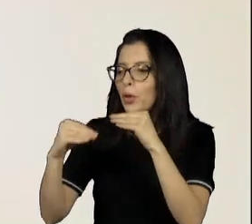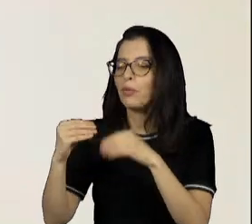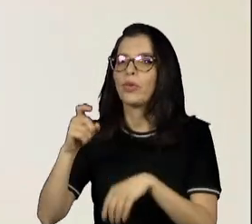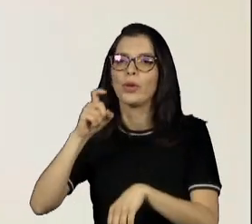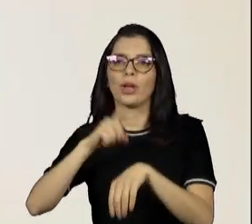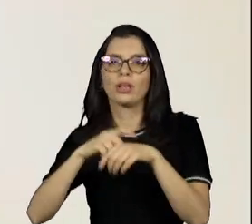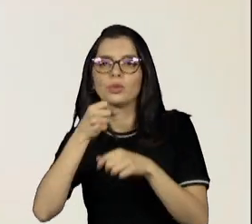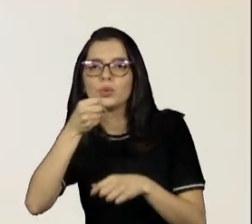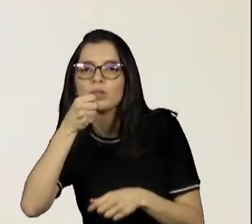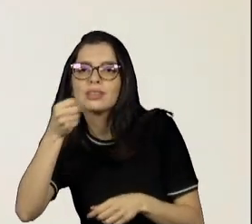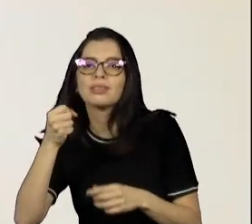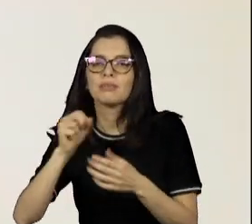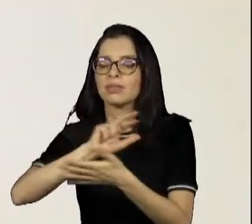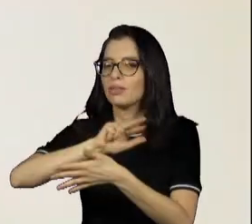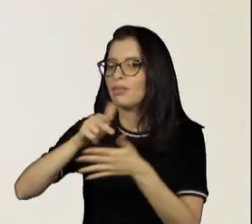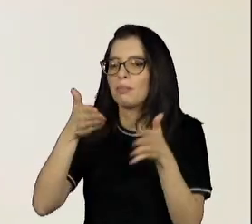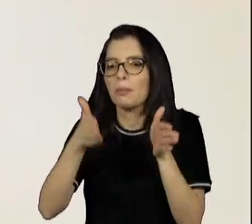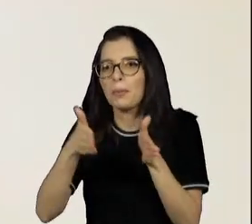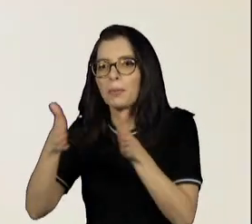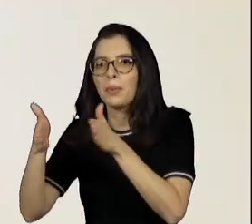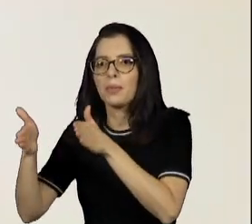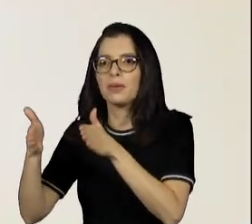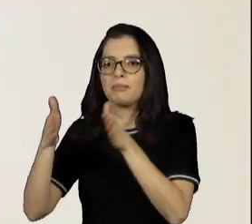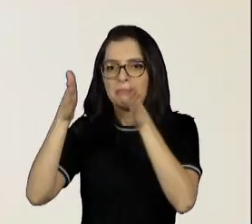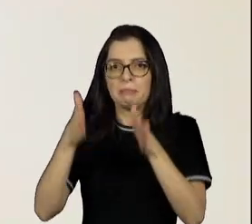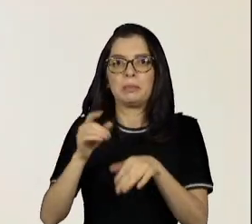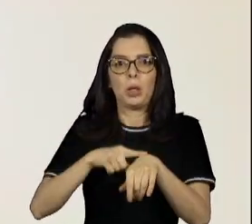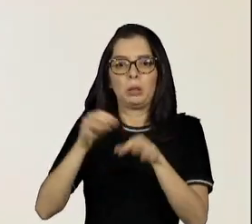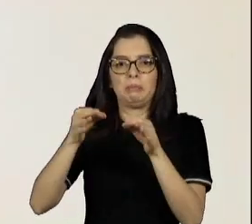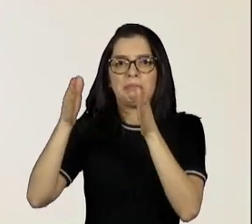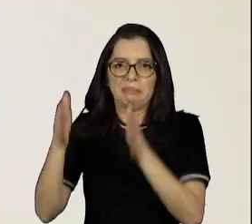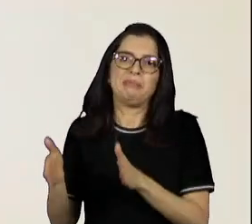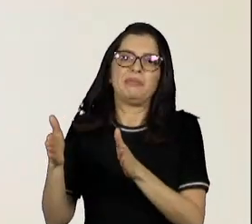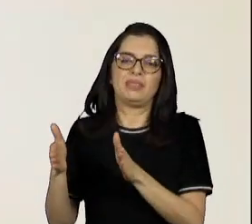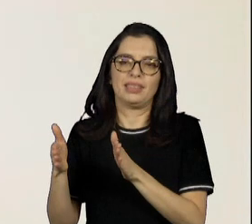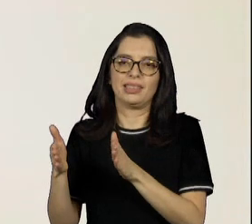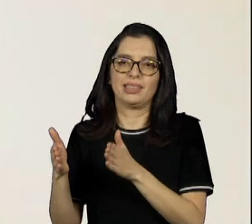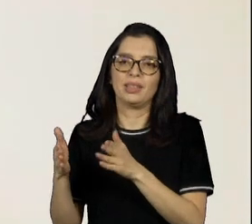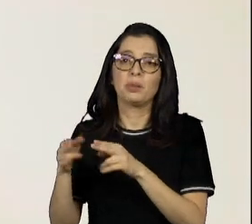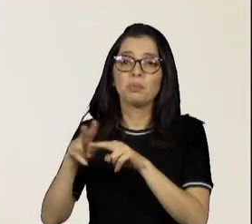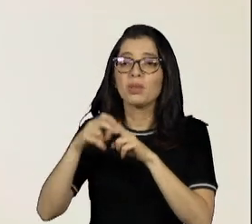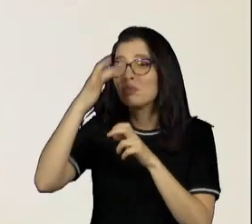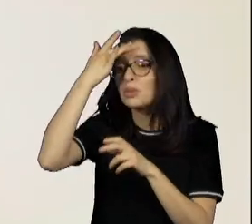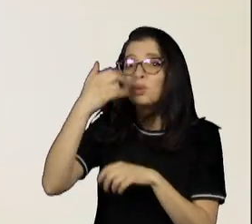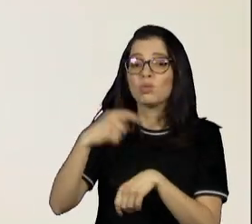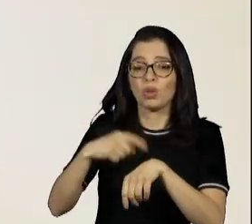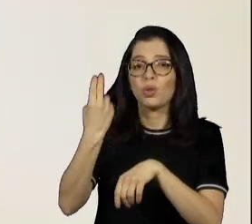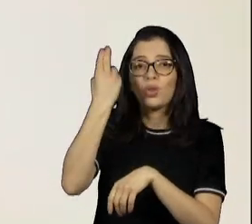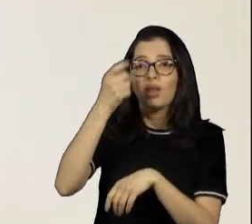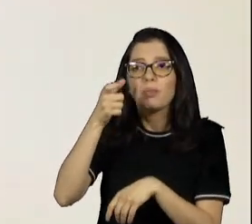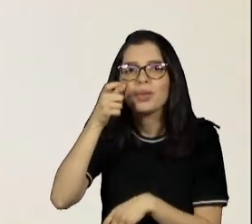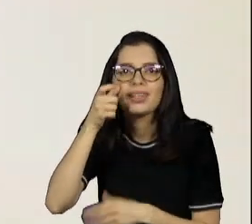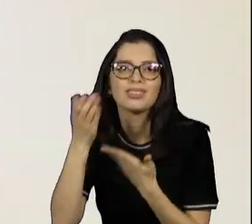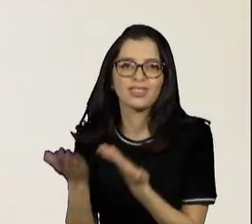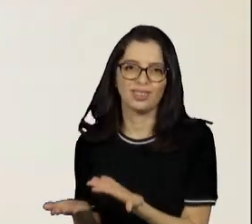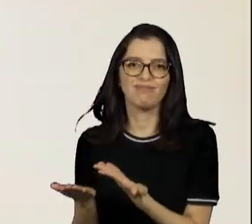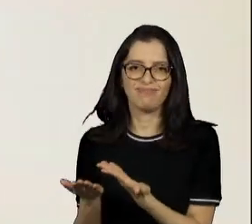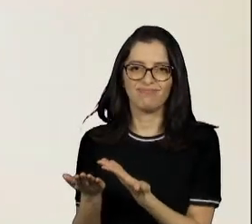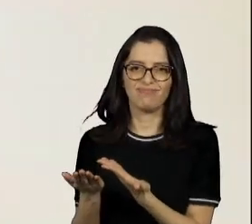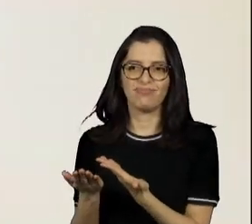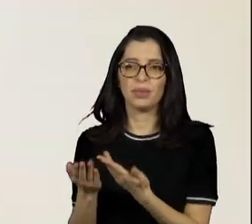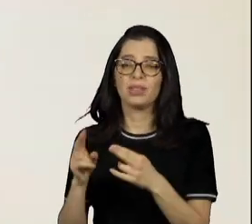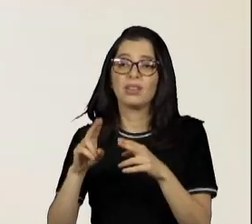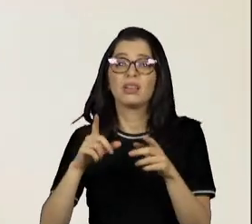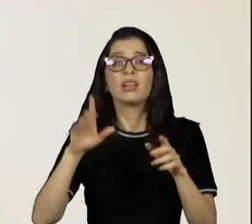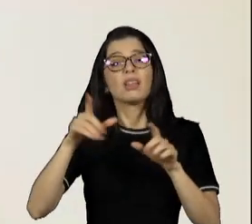para o que seja ali o programa daquela hora. E as pessoas não têm mais isso. Elas querem fazer seu horário.